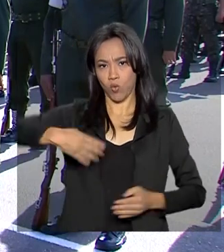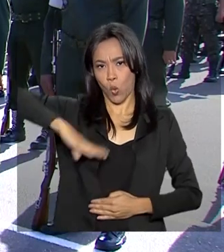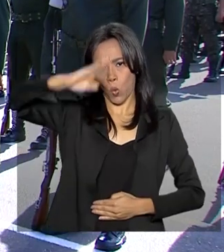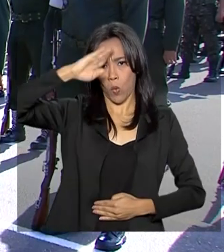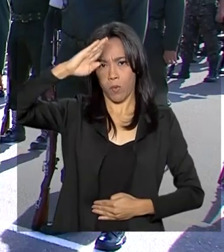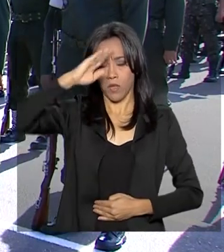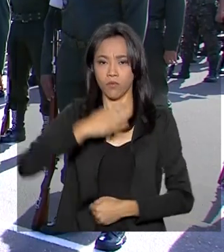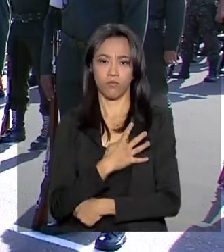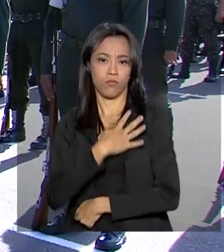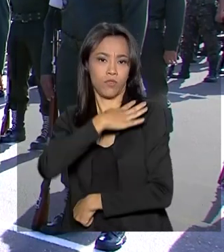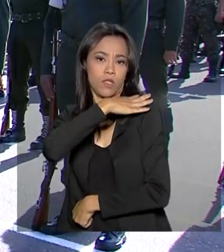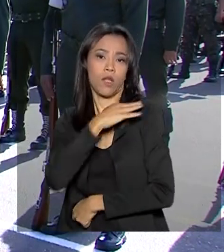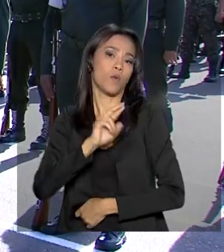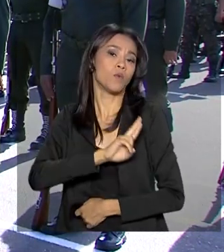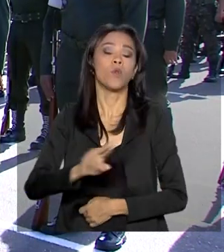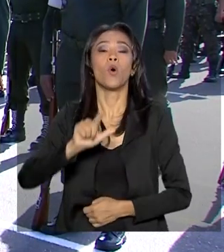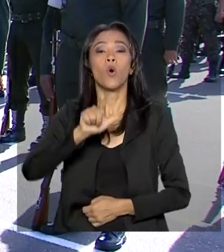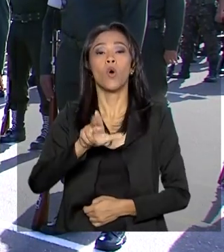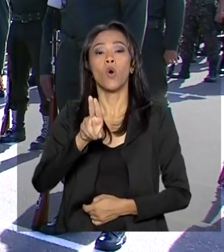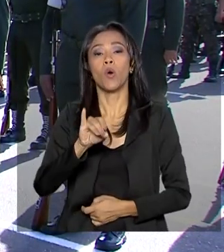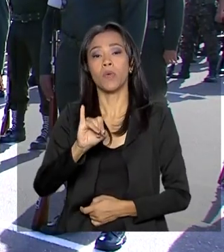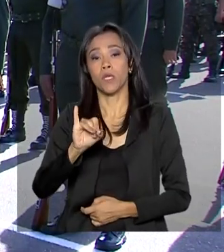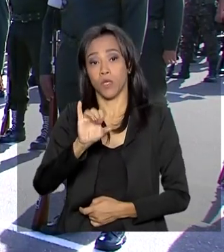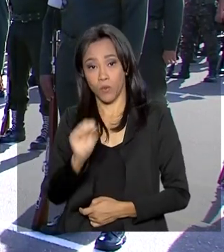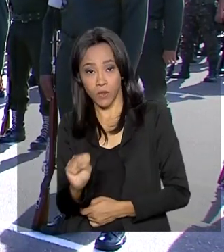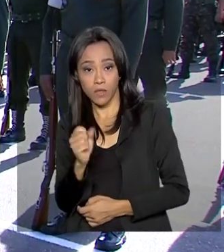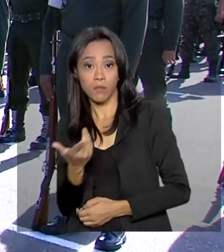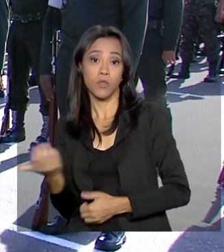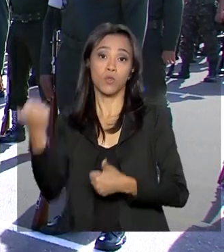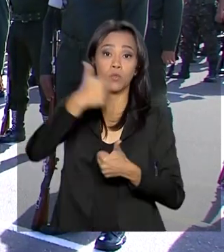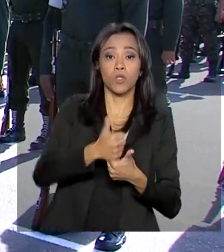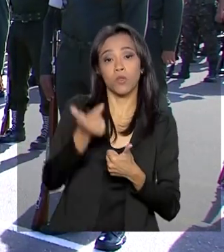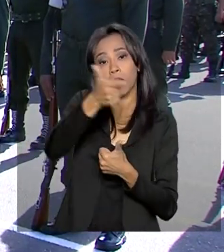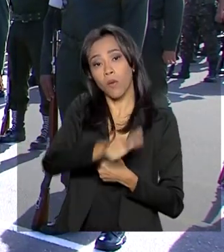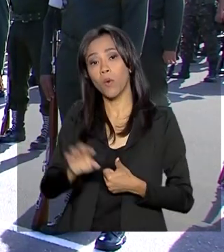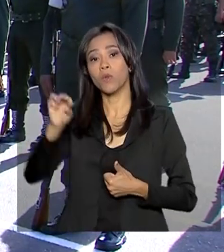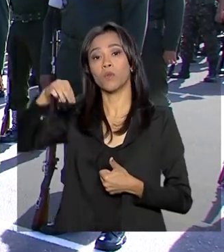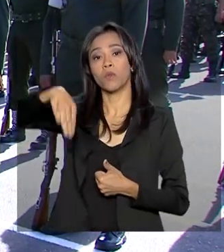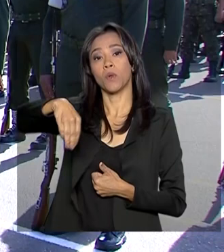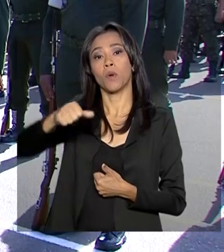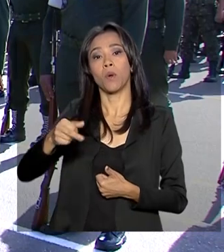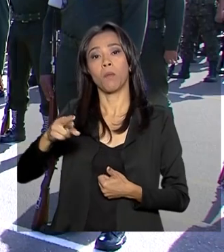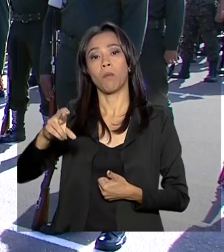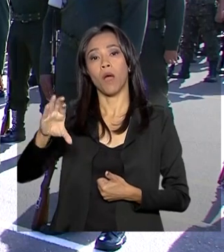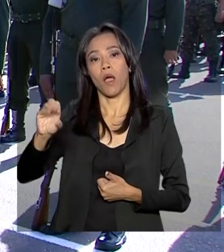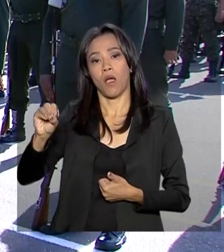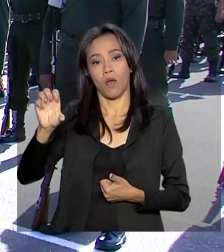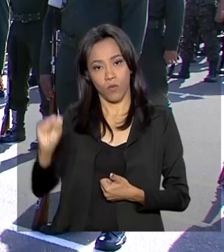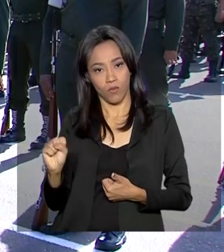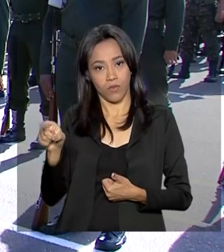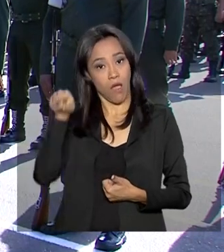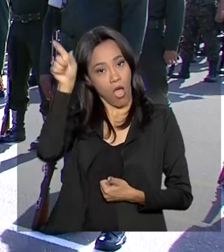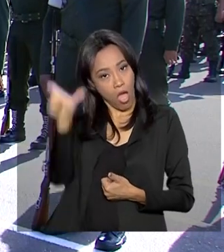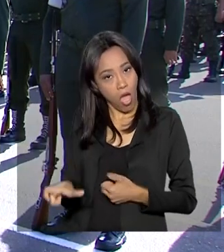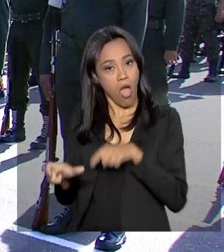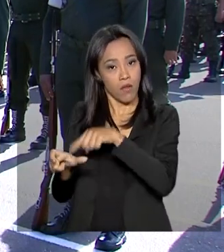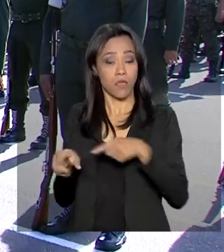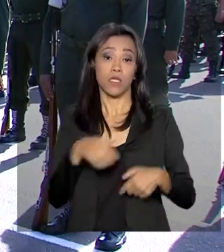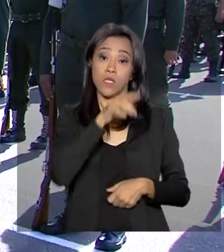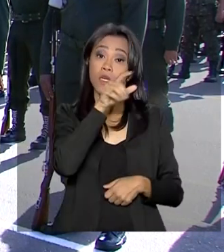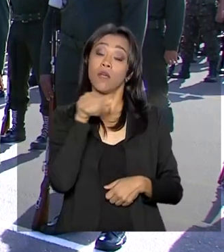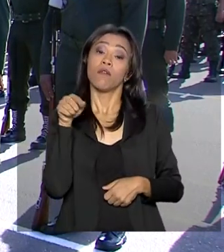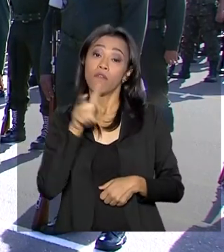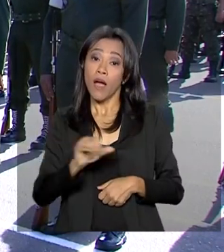general Luiz Eduardo Ramos para o general Marcos Antônio Amaro dos Santos. O general Ramos